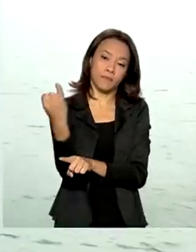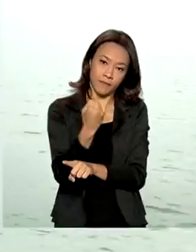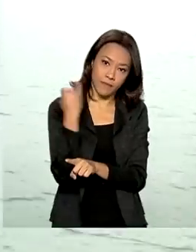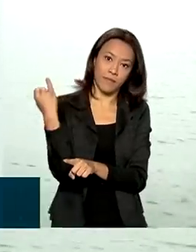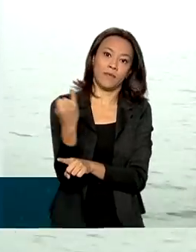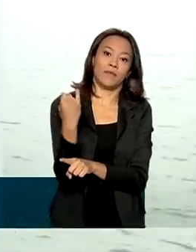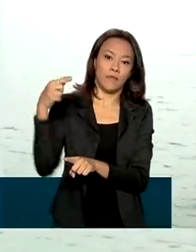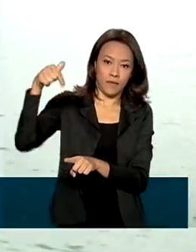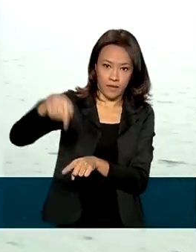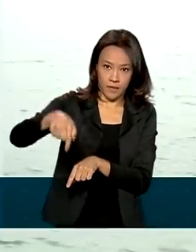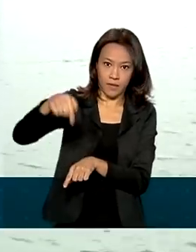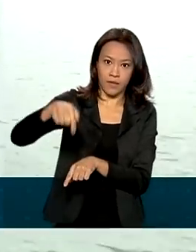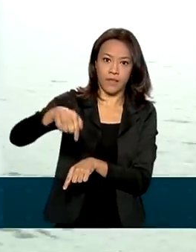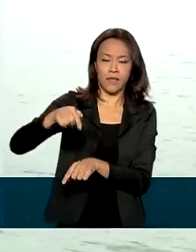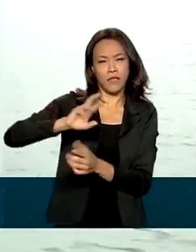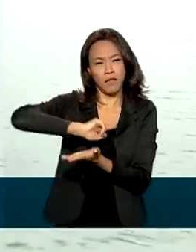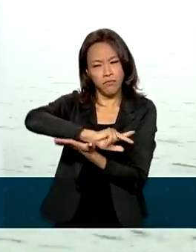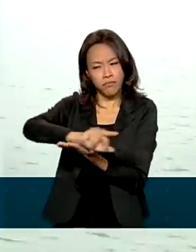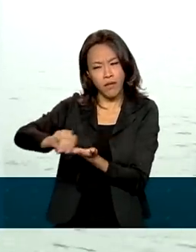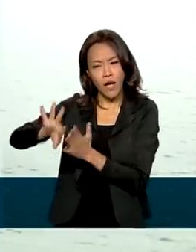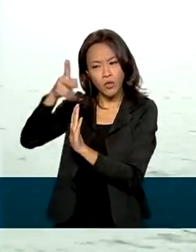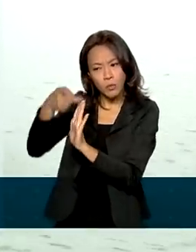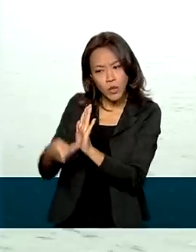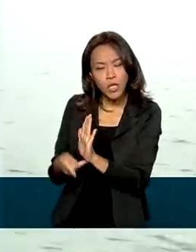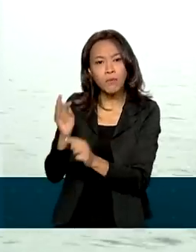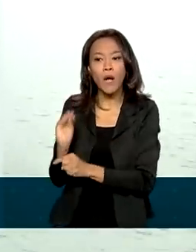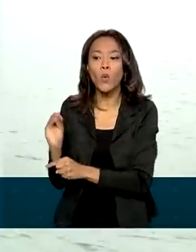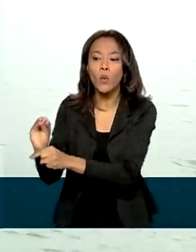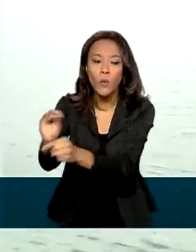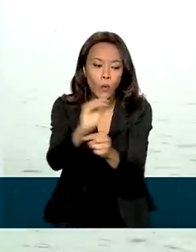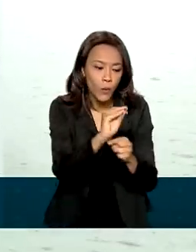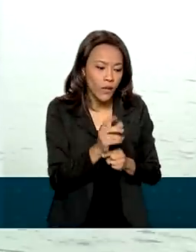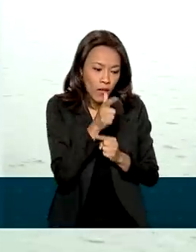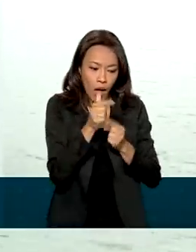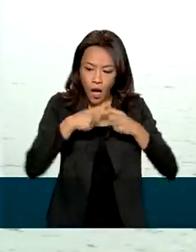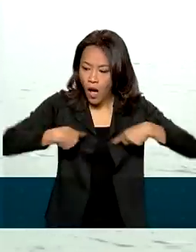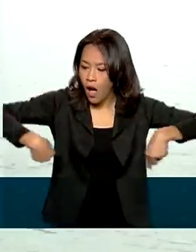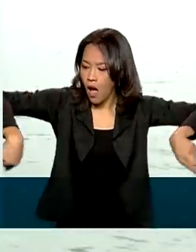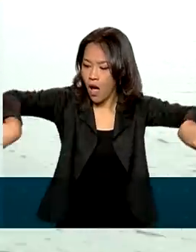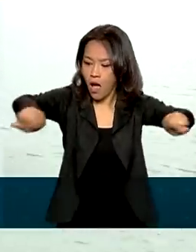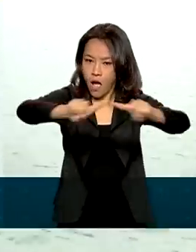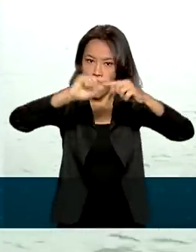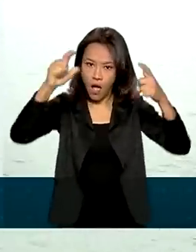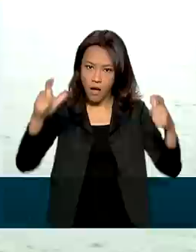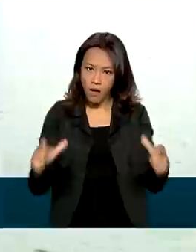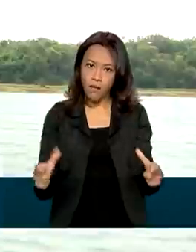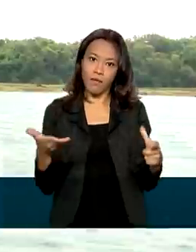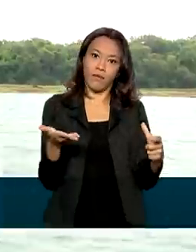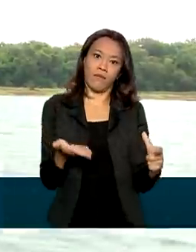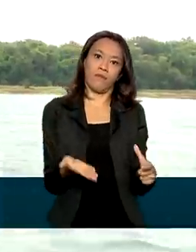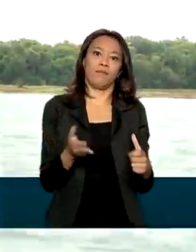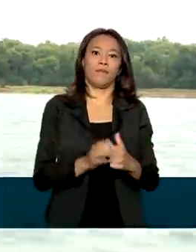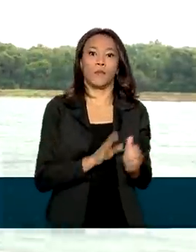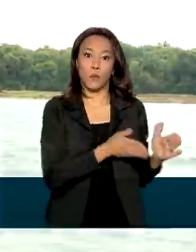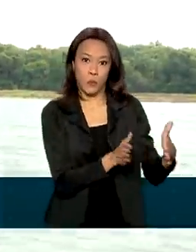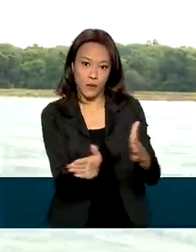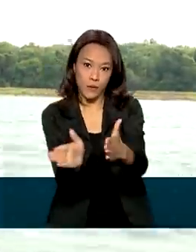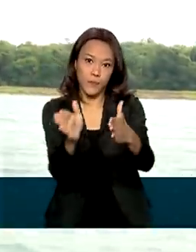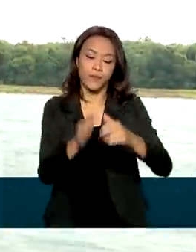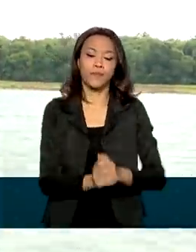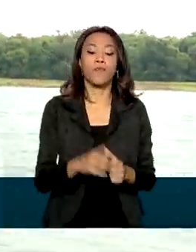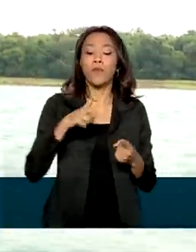diversos projetos são desenvolvidos para garantir a manutenção dos recursos hídricos da bacia do Rio Paraná. Entre as